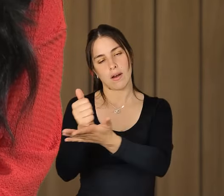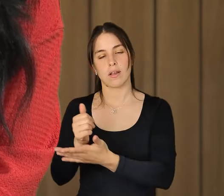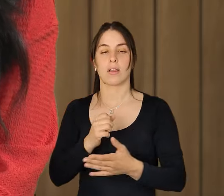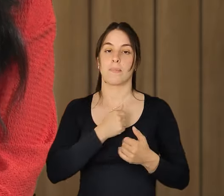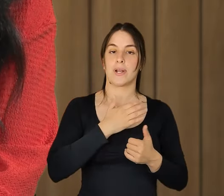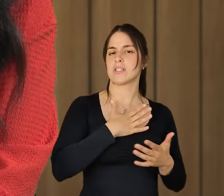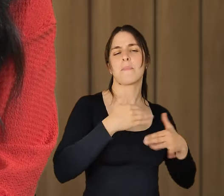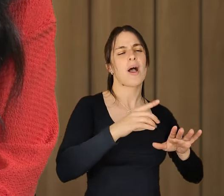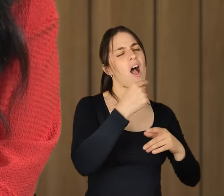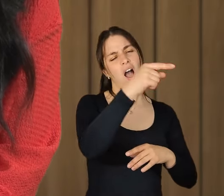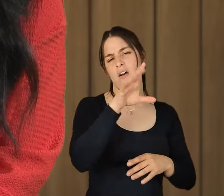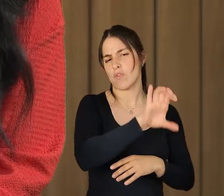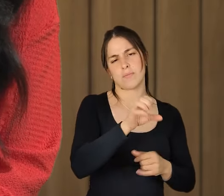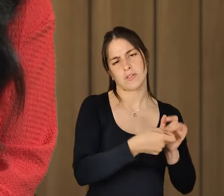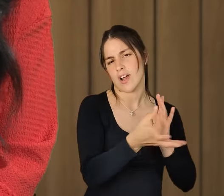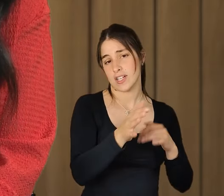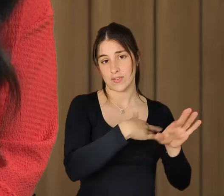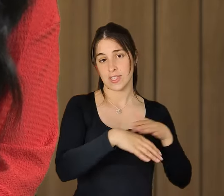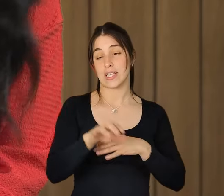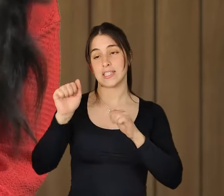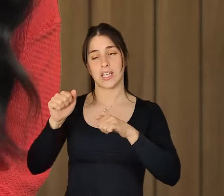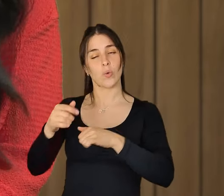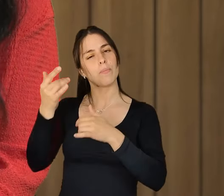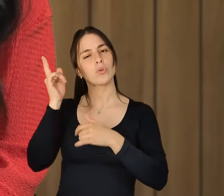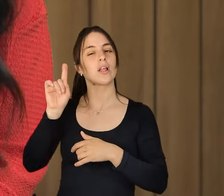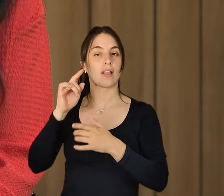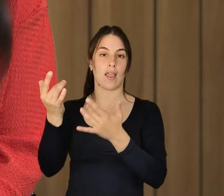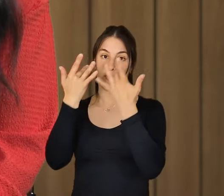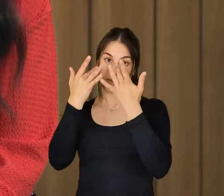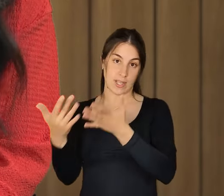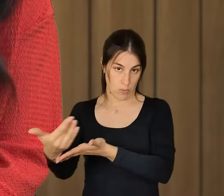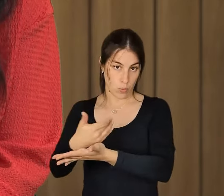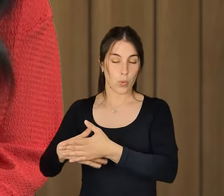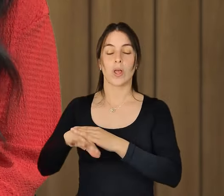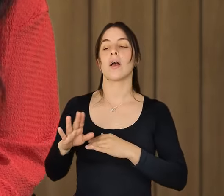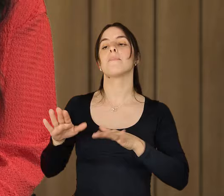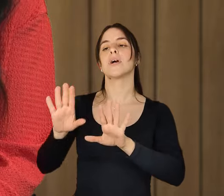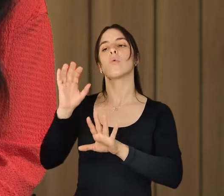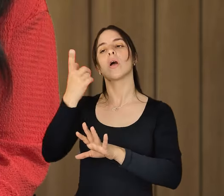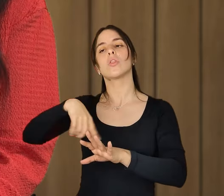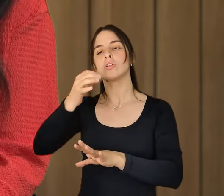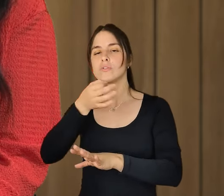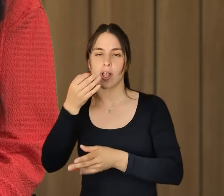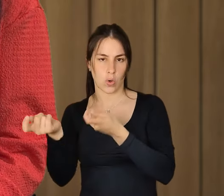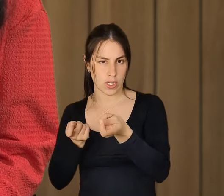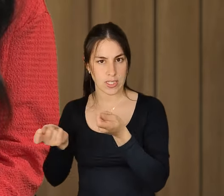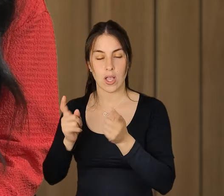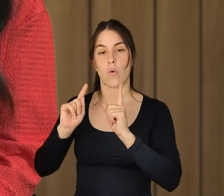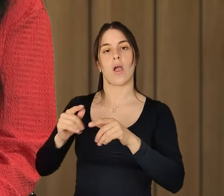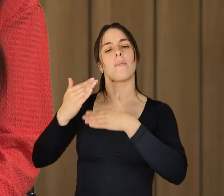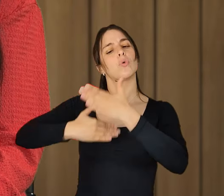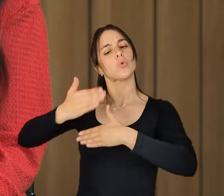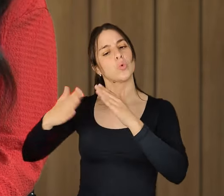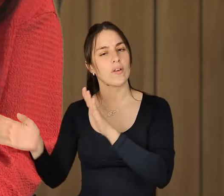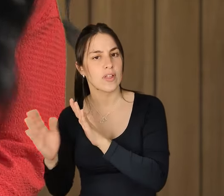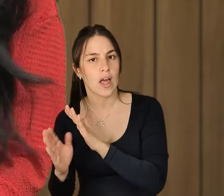importante é buscar informação. E quando nós falamos de trabalho, de empresas, de organizações, há aqui uma palavrinha que vem sempre junto, que é a questão da produtividade,